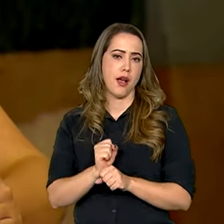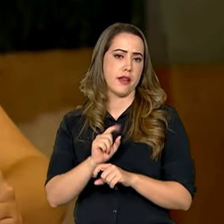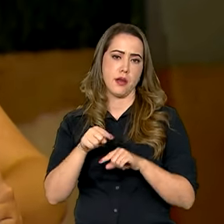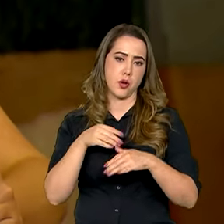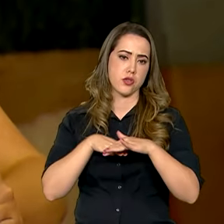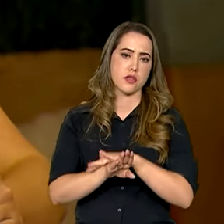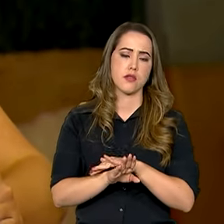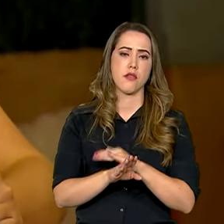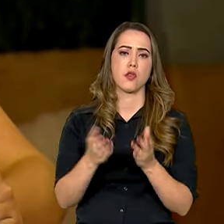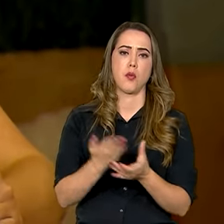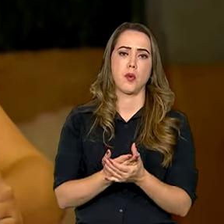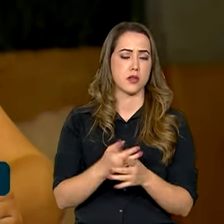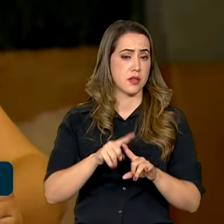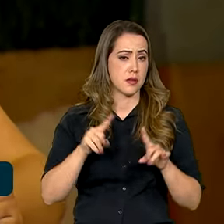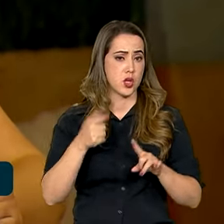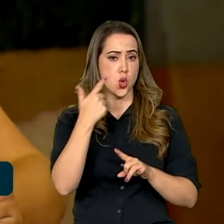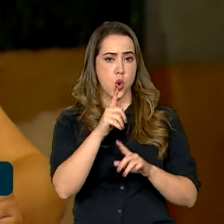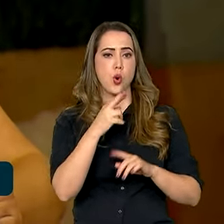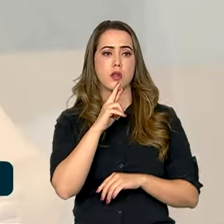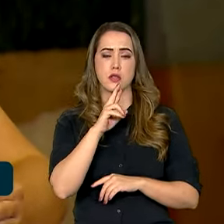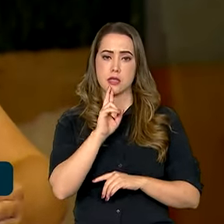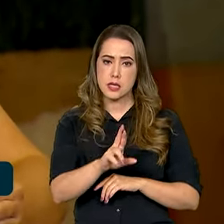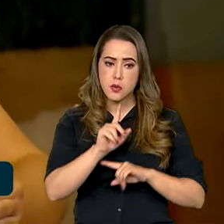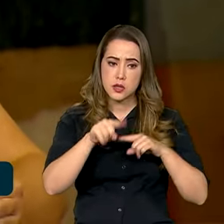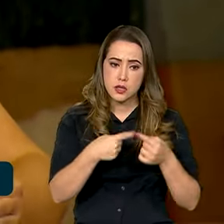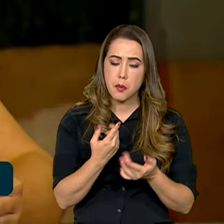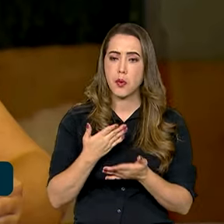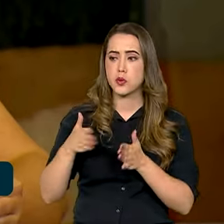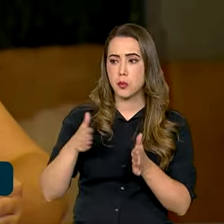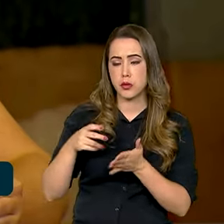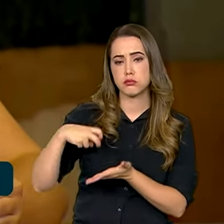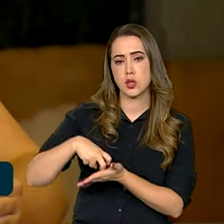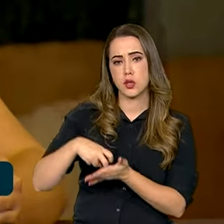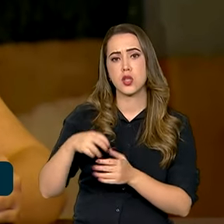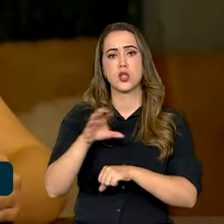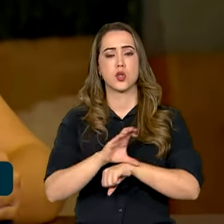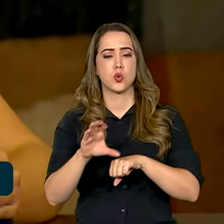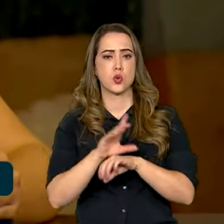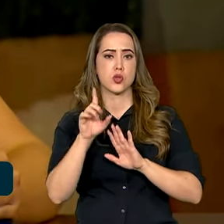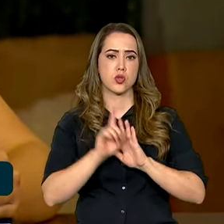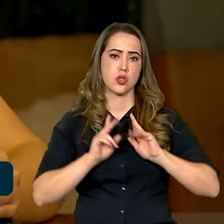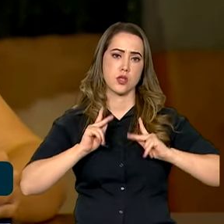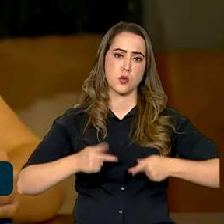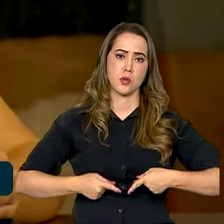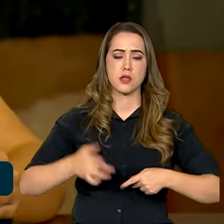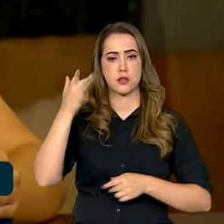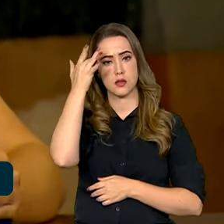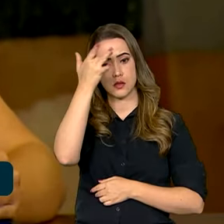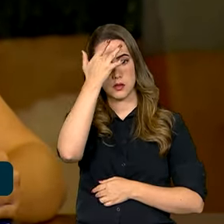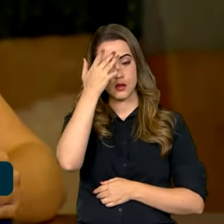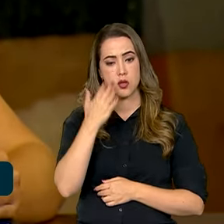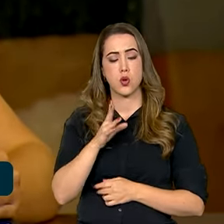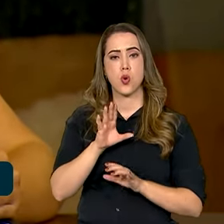desdobramentos que extrapolem a sentença possam surgir. Que o curso Direitos Humanos e Saúde Mental, curso permanente Damião